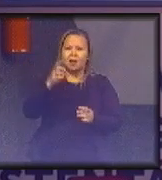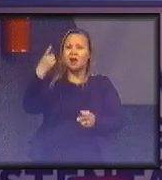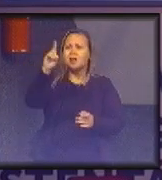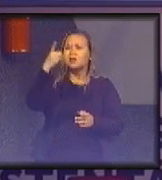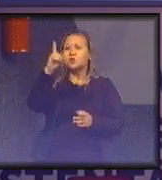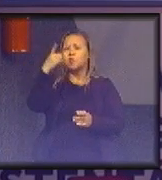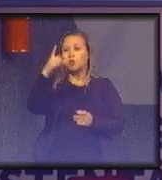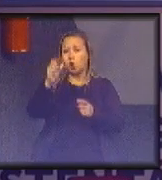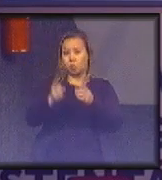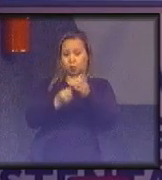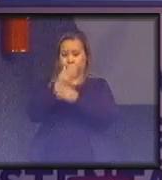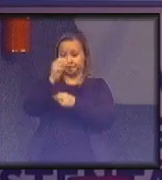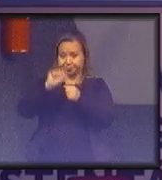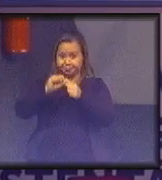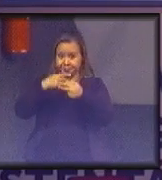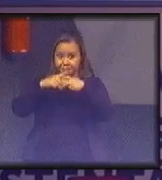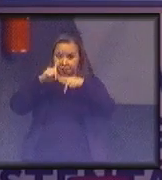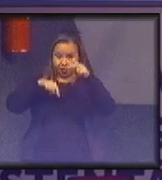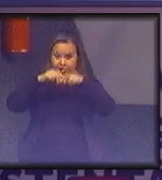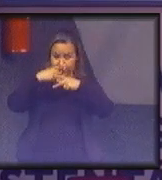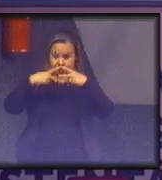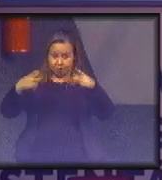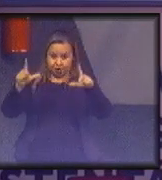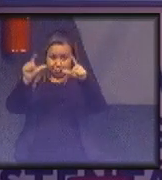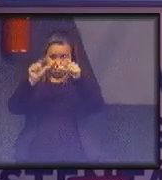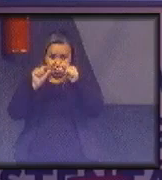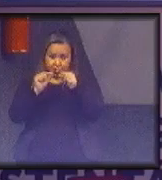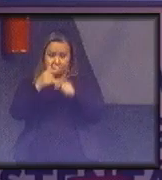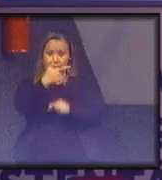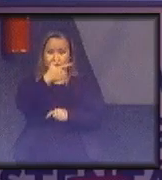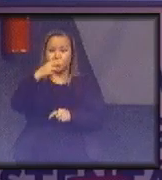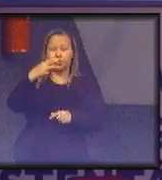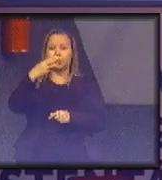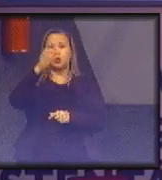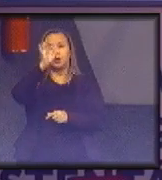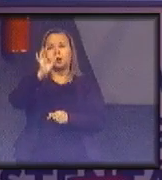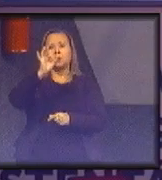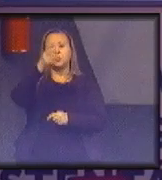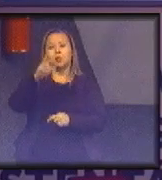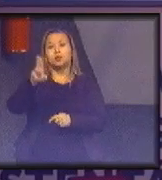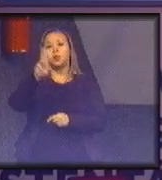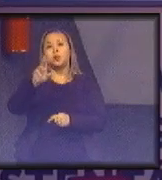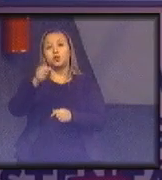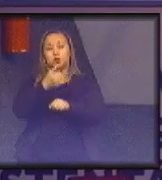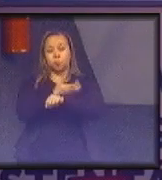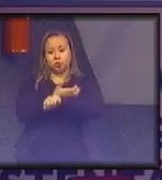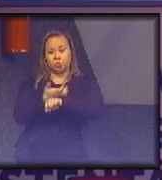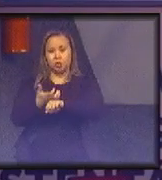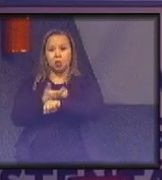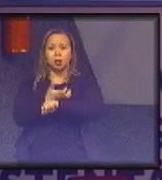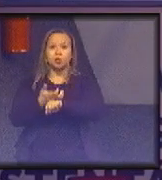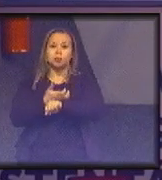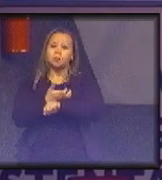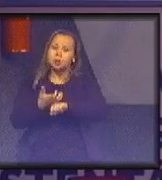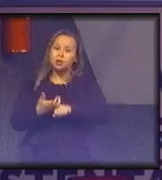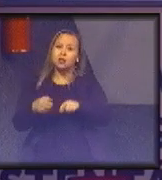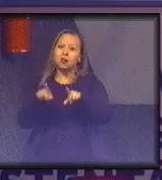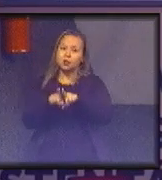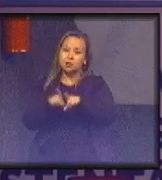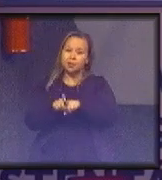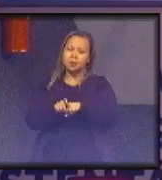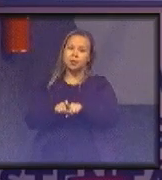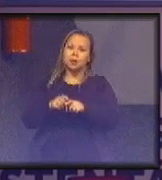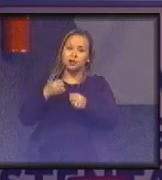produção no mundo, houve uma redução de 23% no uso de materiais e uma redução de 21% em